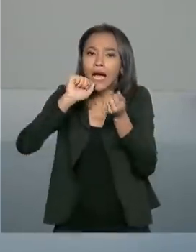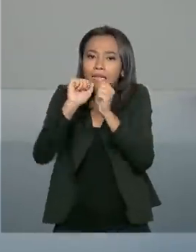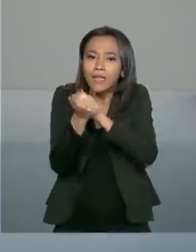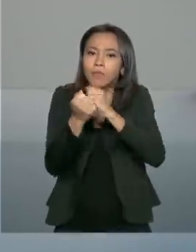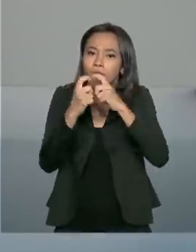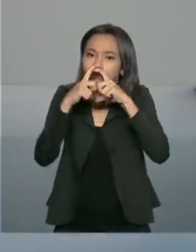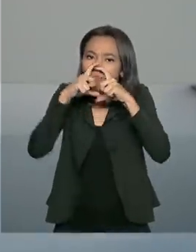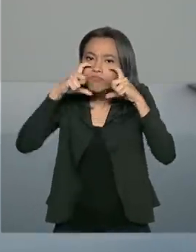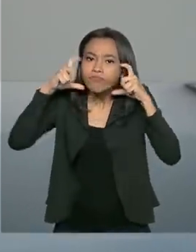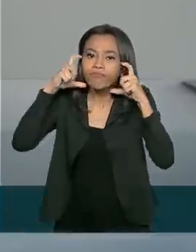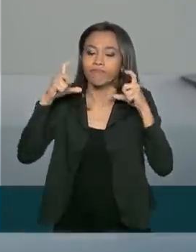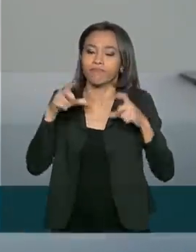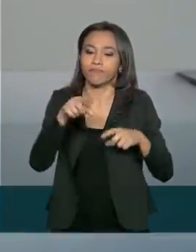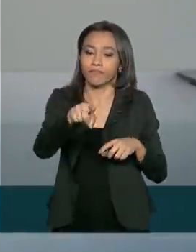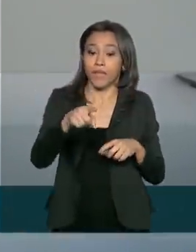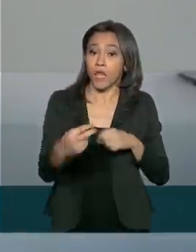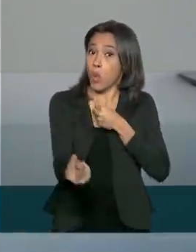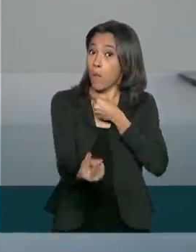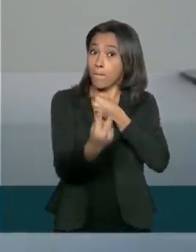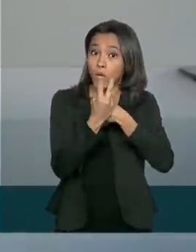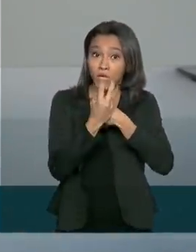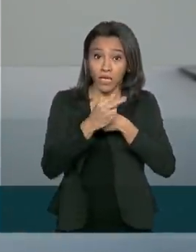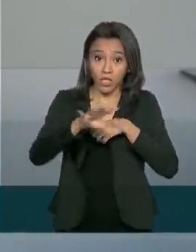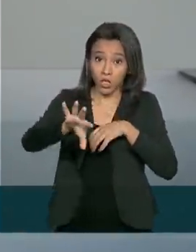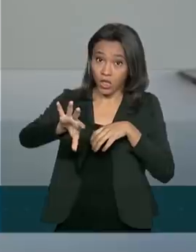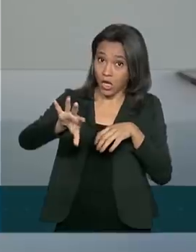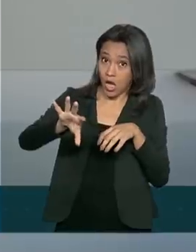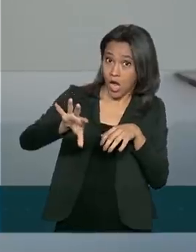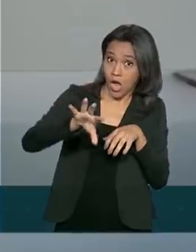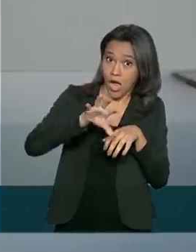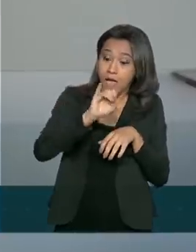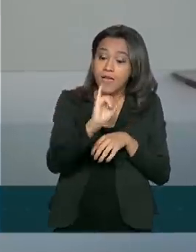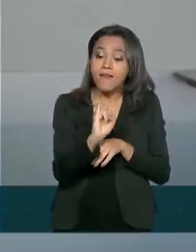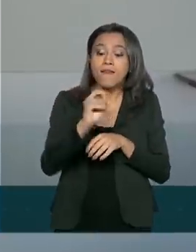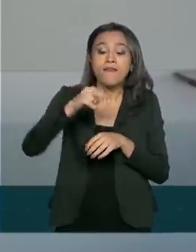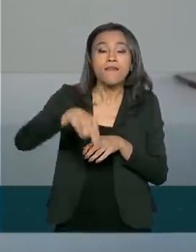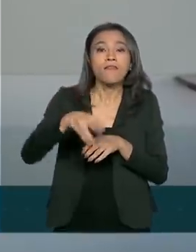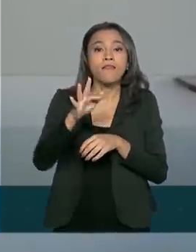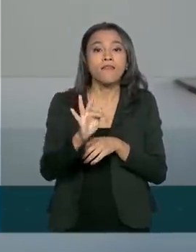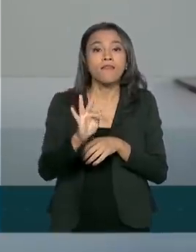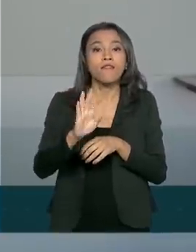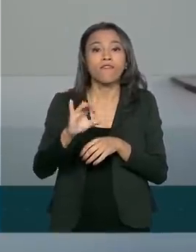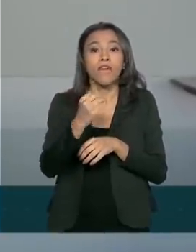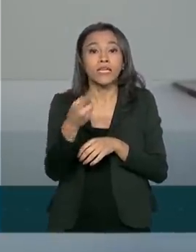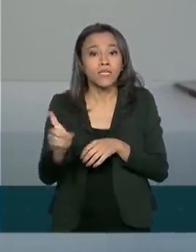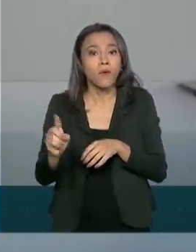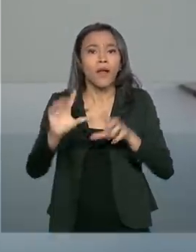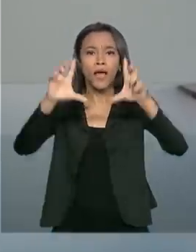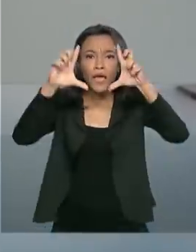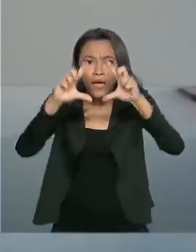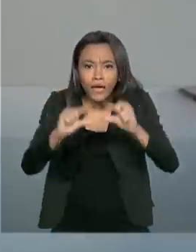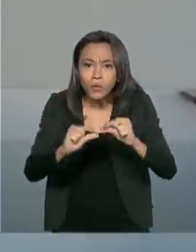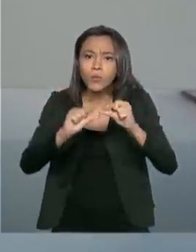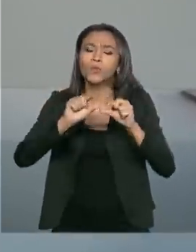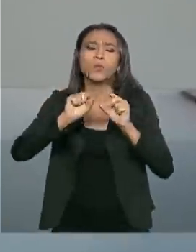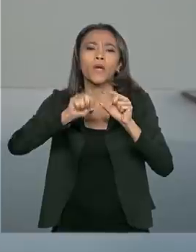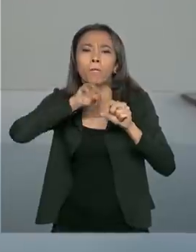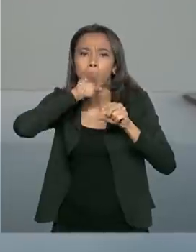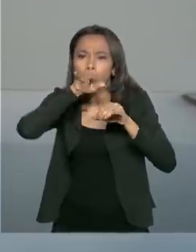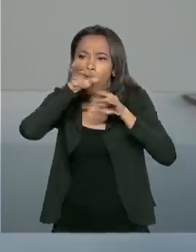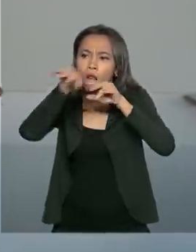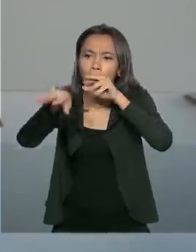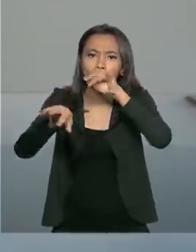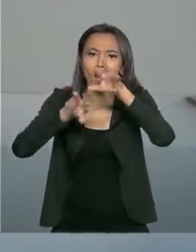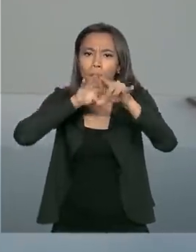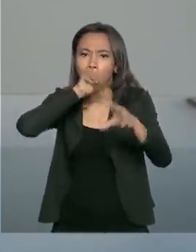máscara de tecido, ela não protege contra infecção. Ela apenas reduz a quantidade de partículas que a gente deixa